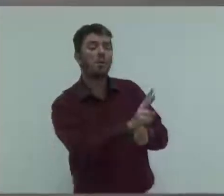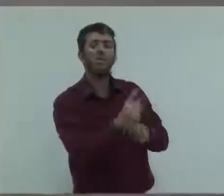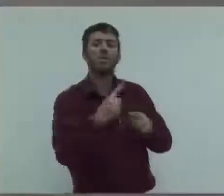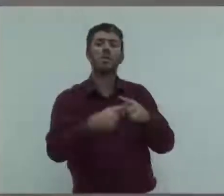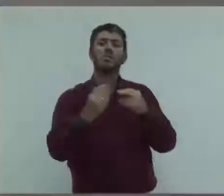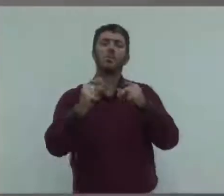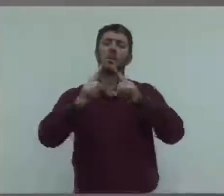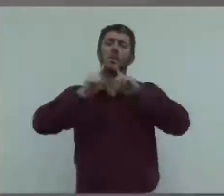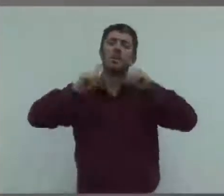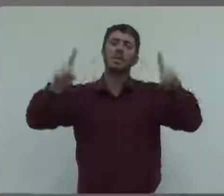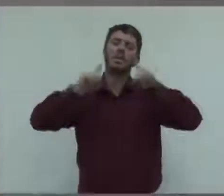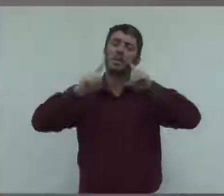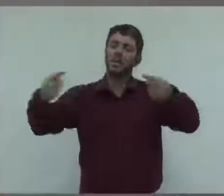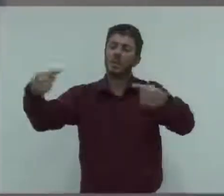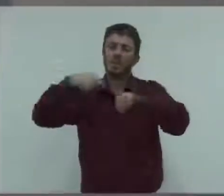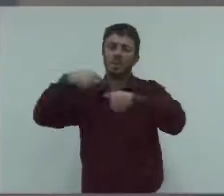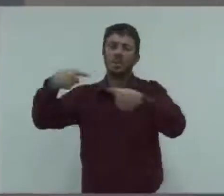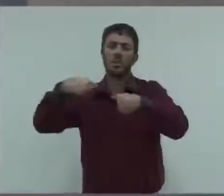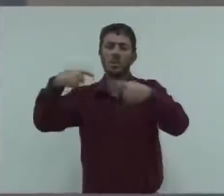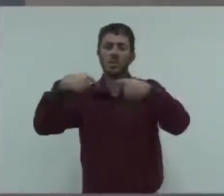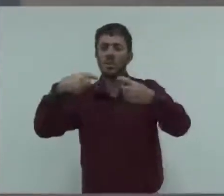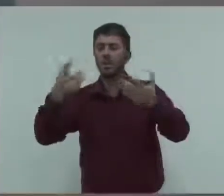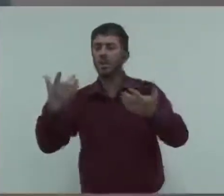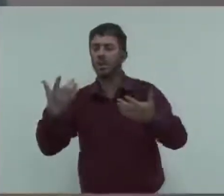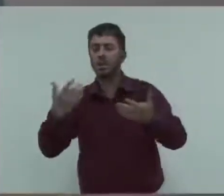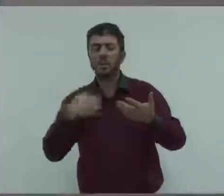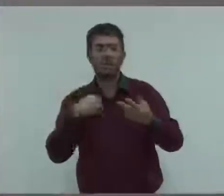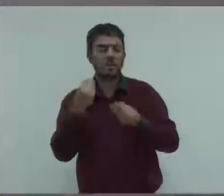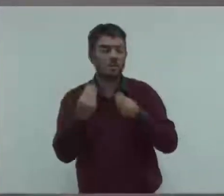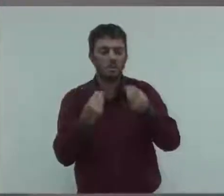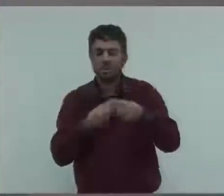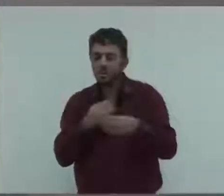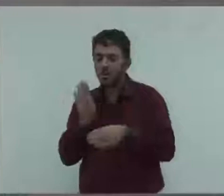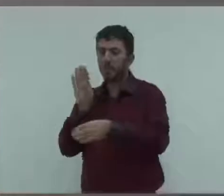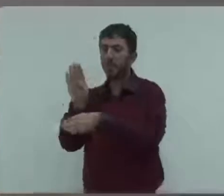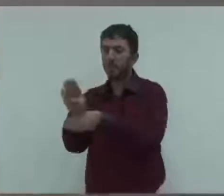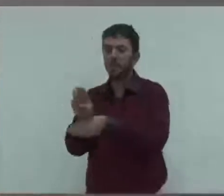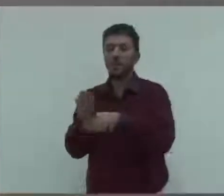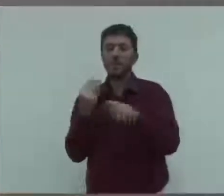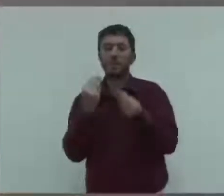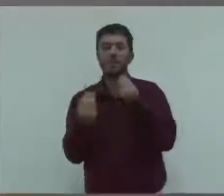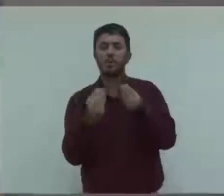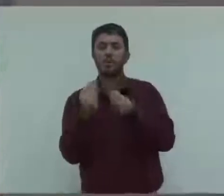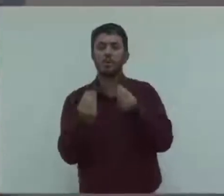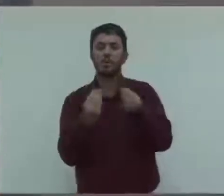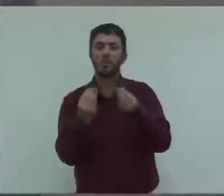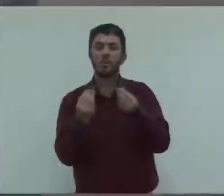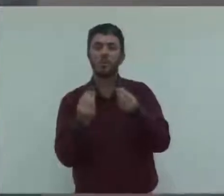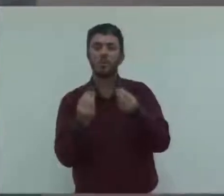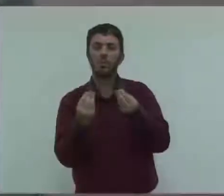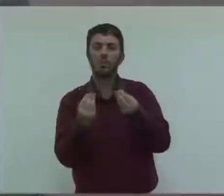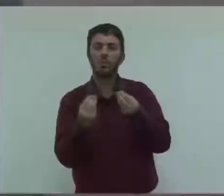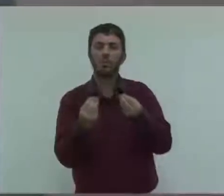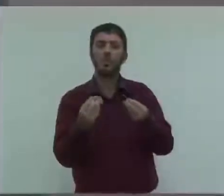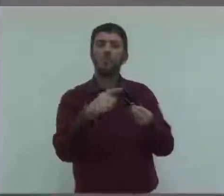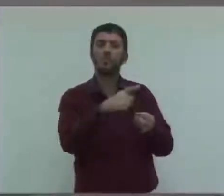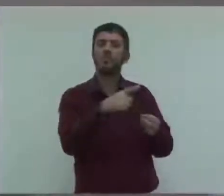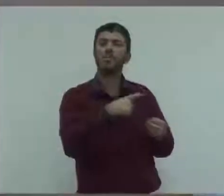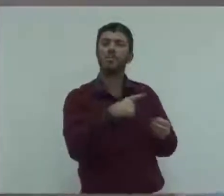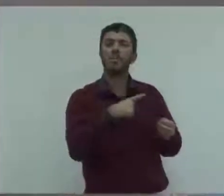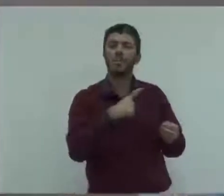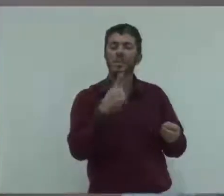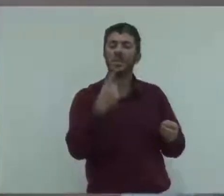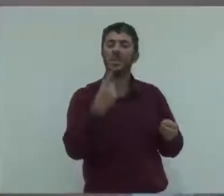Muitas vezes, o recolhimento daqueles entulhos que eles fazem é no final da tarde ou até mesmo à noite, e aí acaba